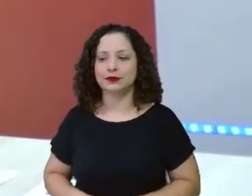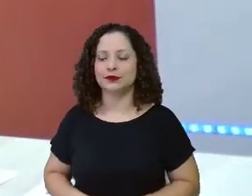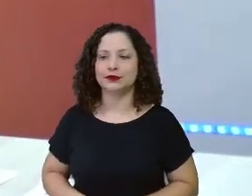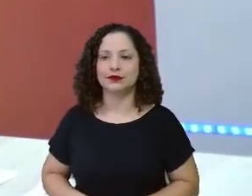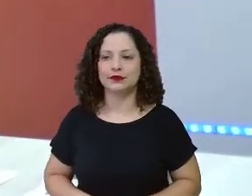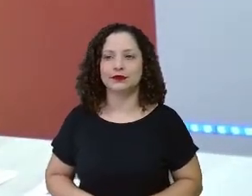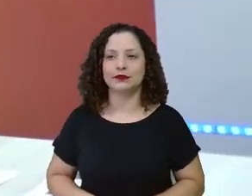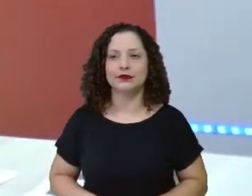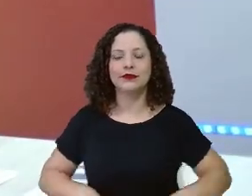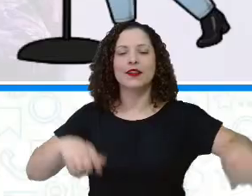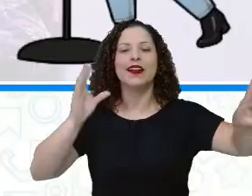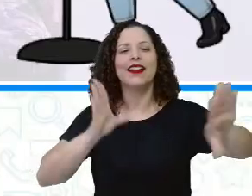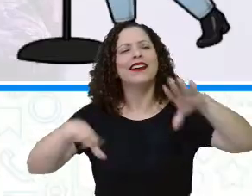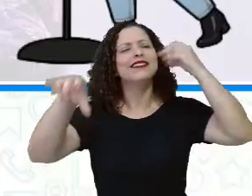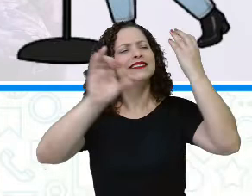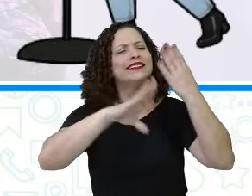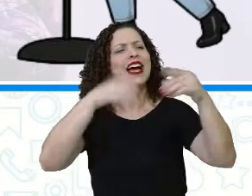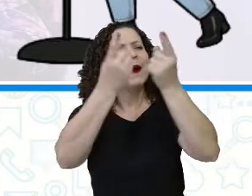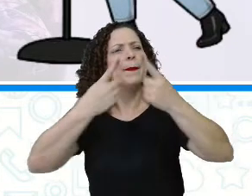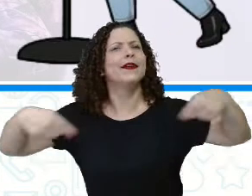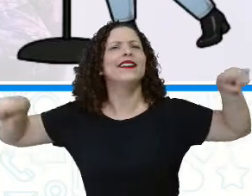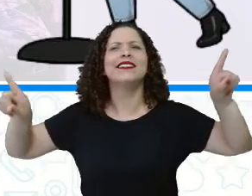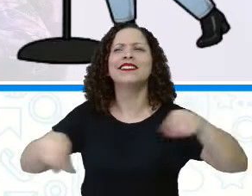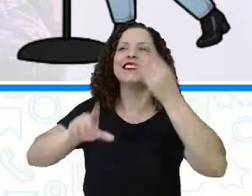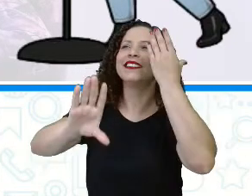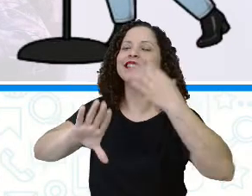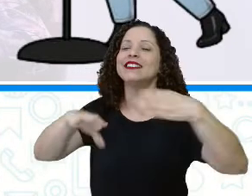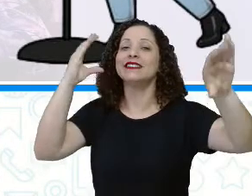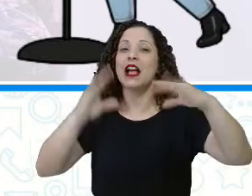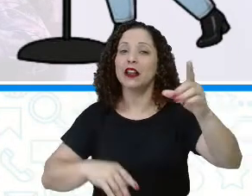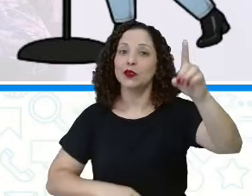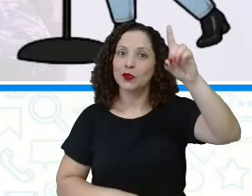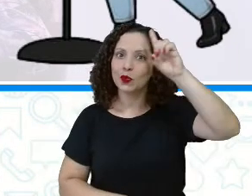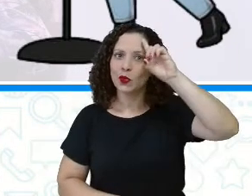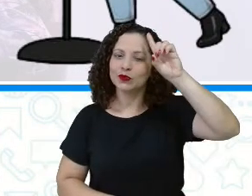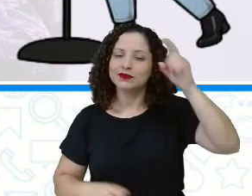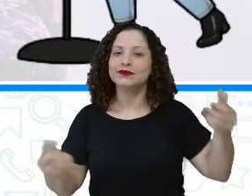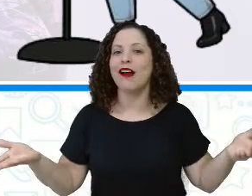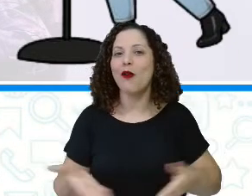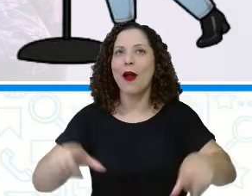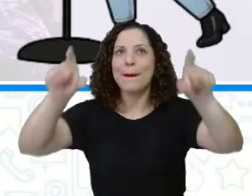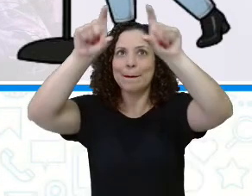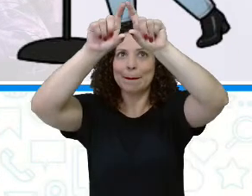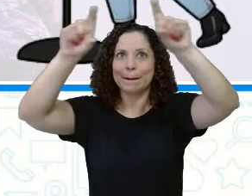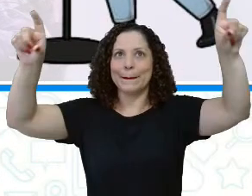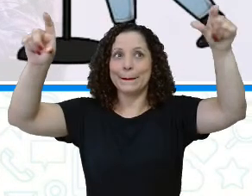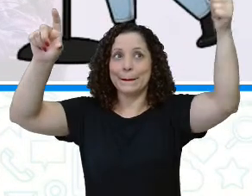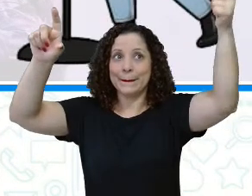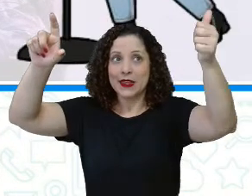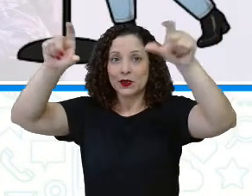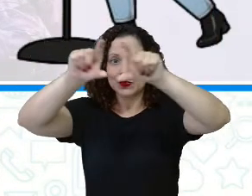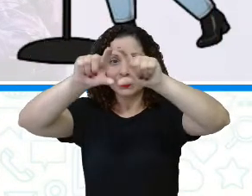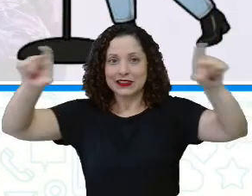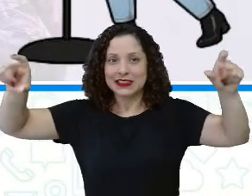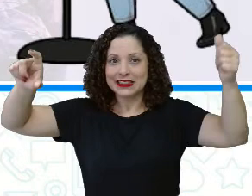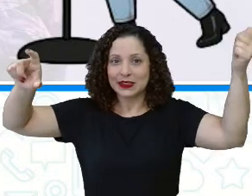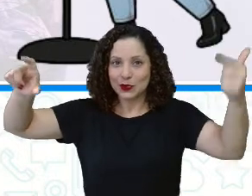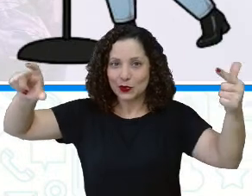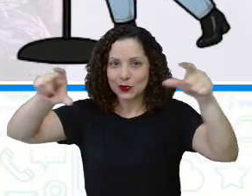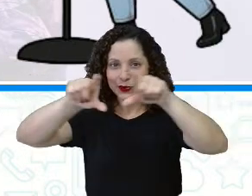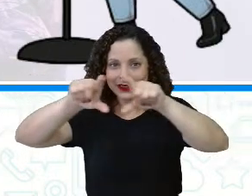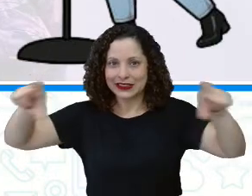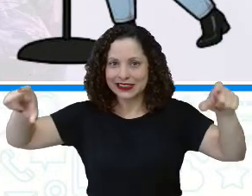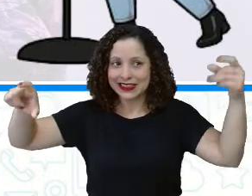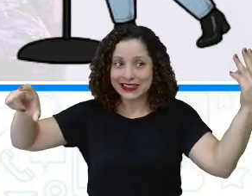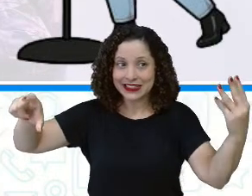Canto sempre, todo dia! dia! E agora? Primeiro, segundo, terceiro ou quarto